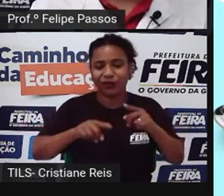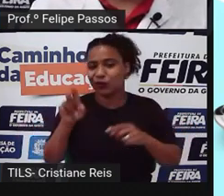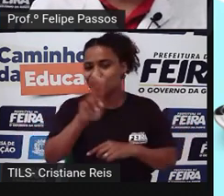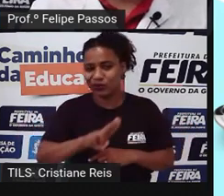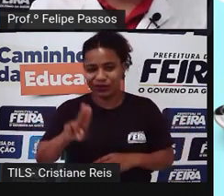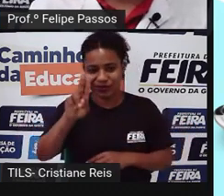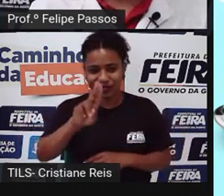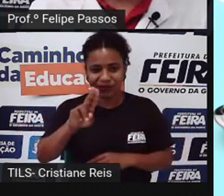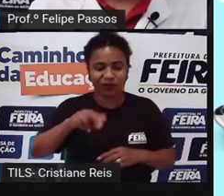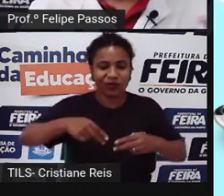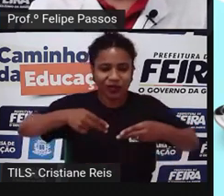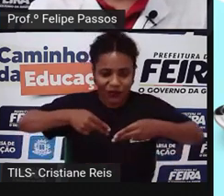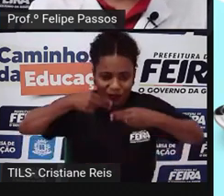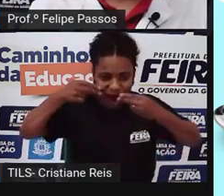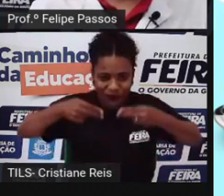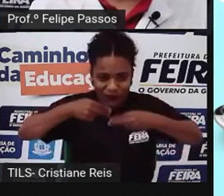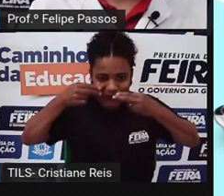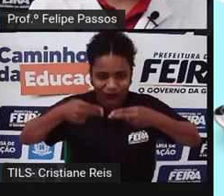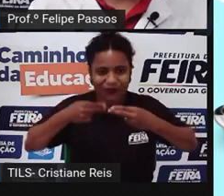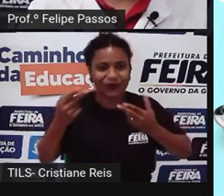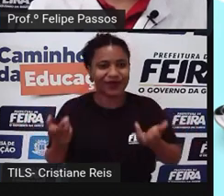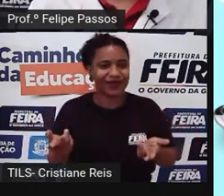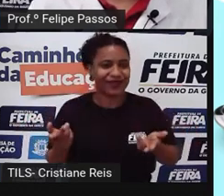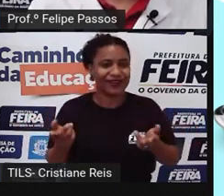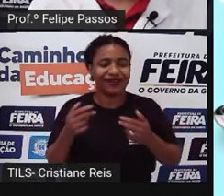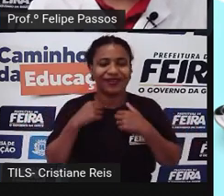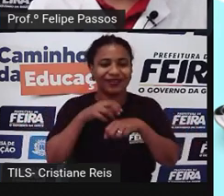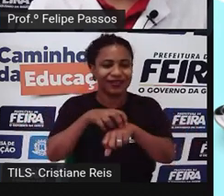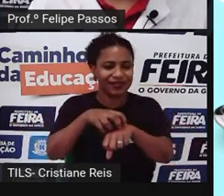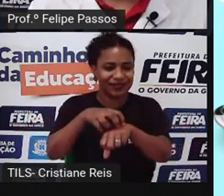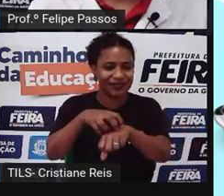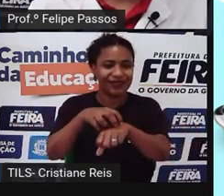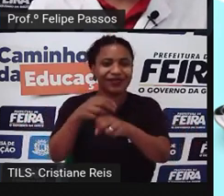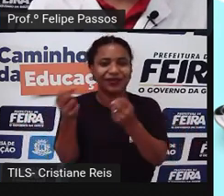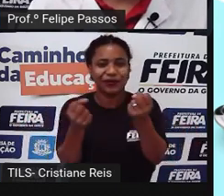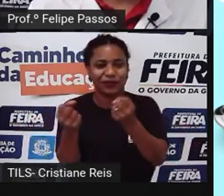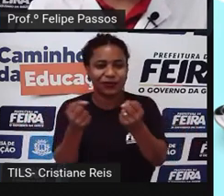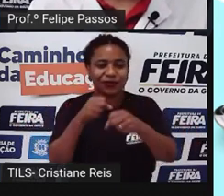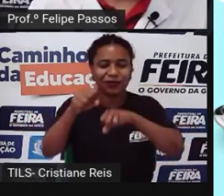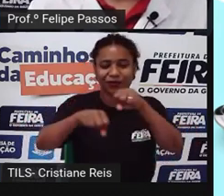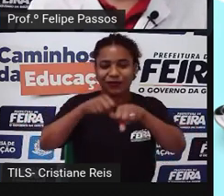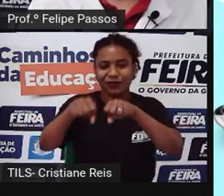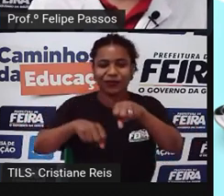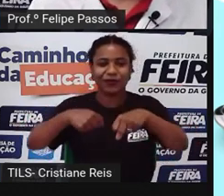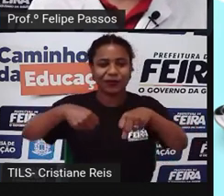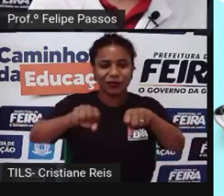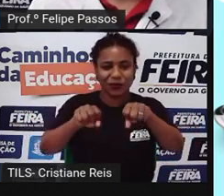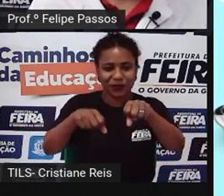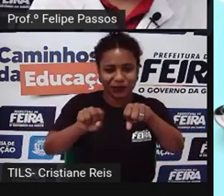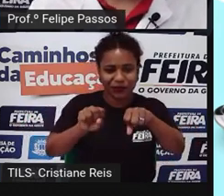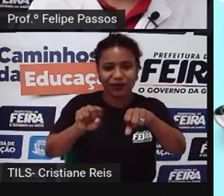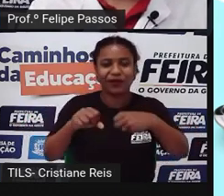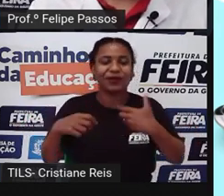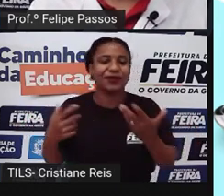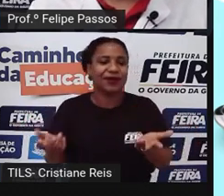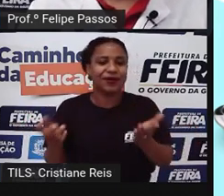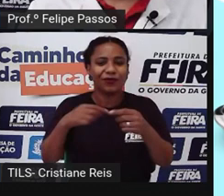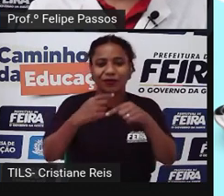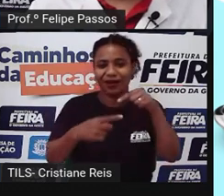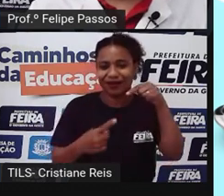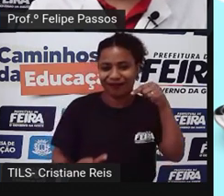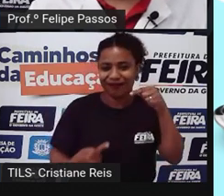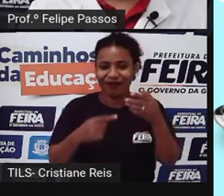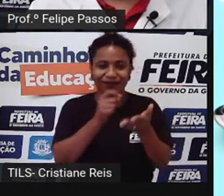ferramentas. Garfo e faca, transporte, ônibus, um carro, uma moto, uma bicicleta, os cadernos,